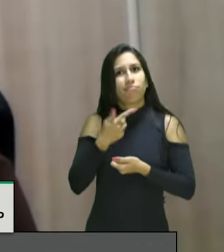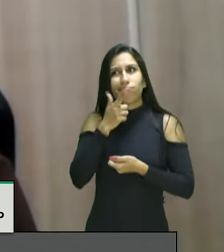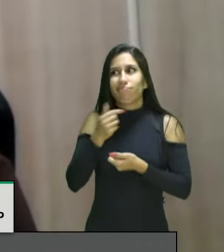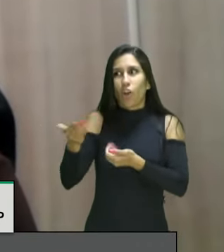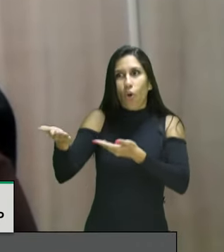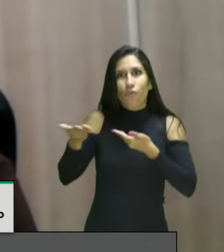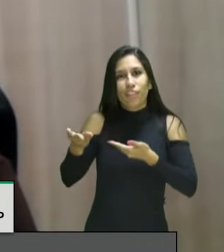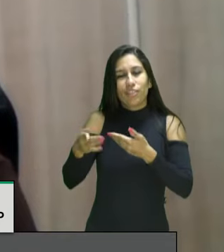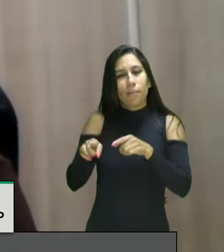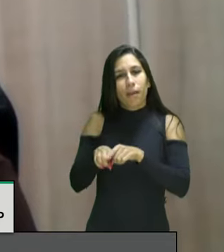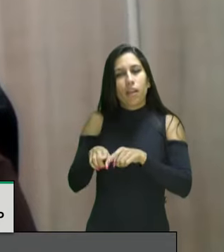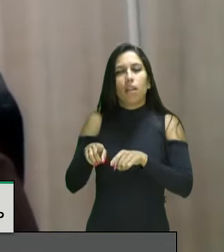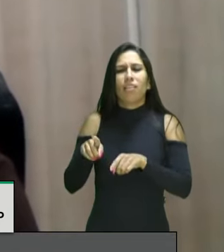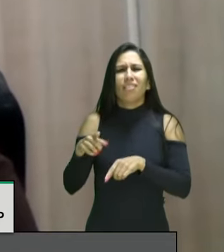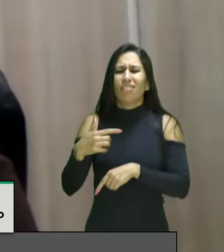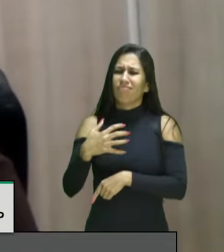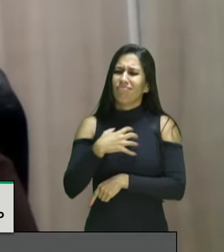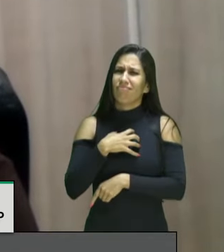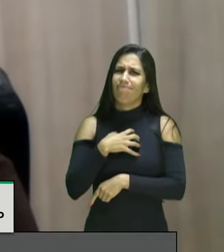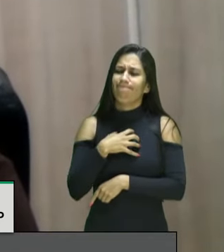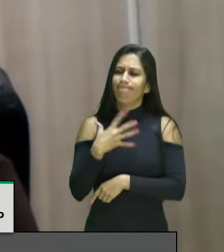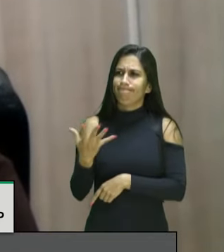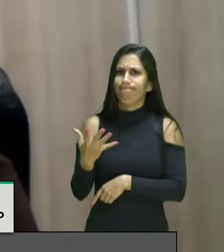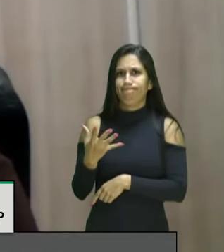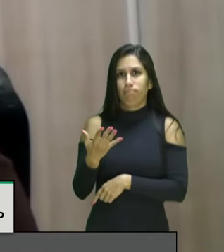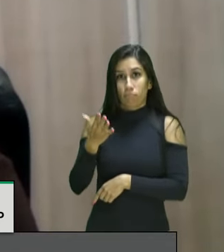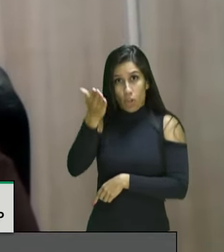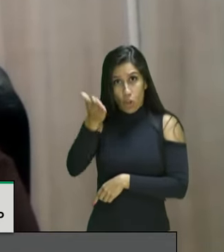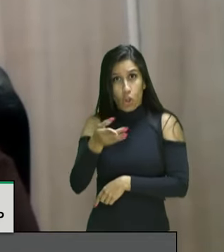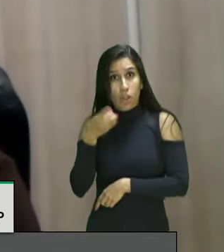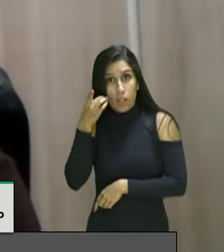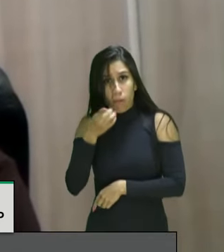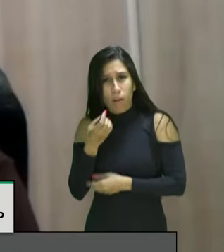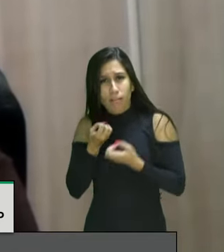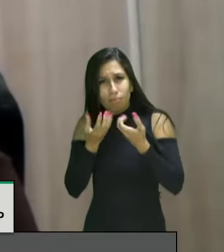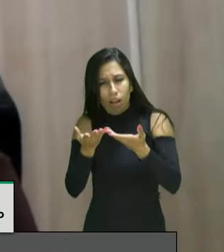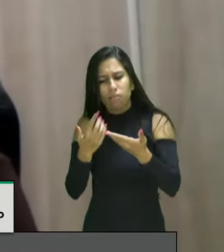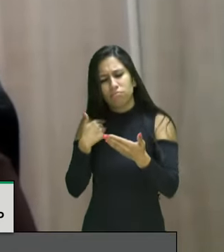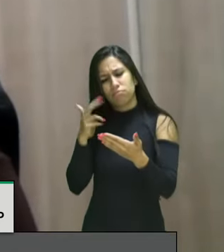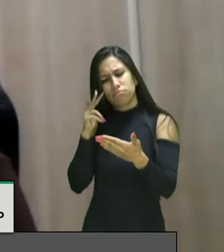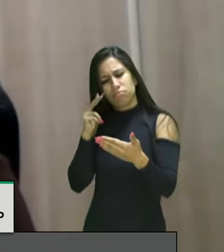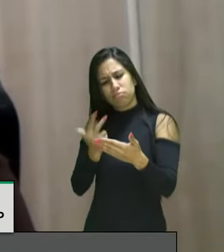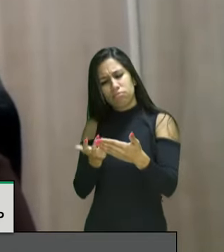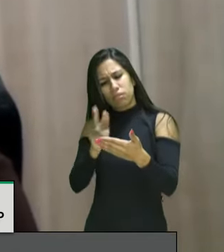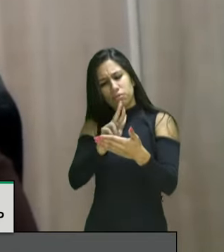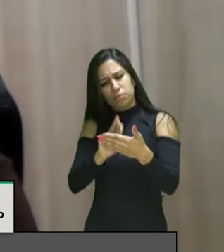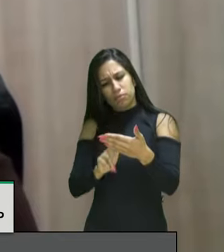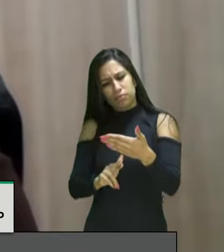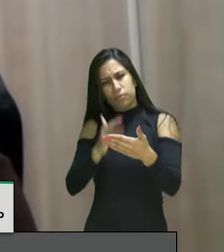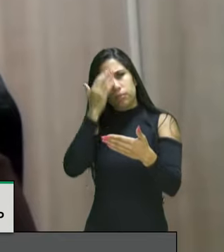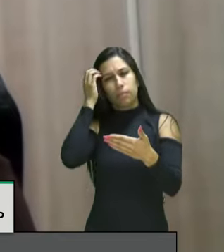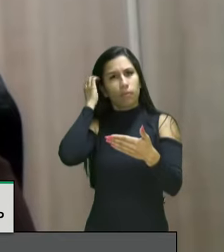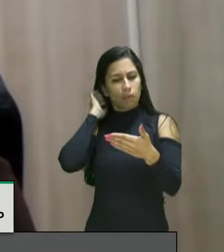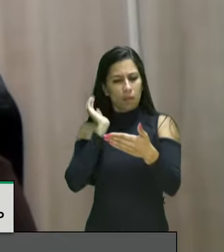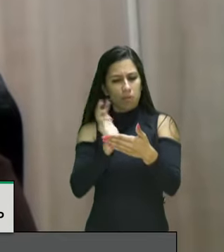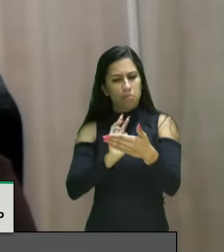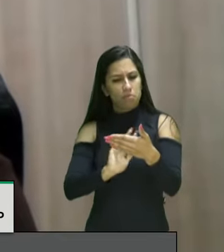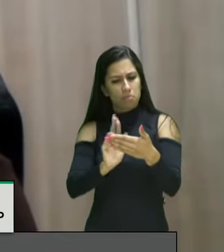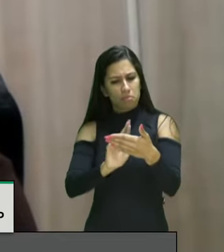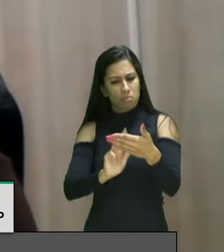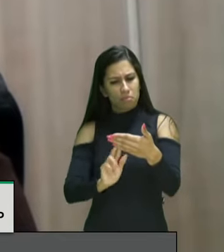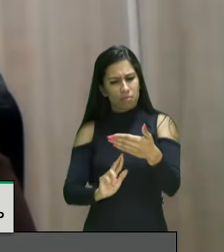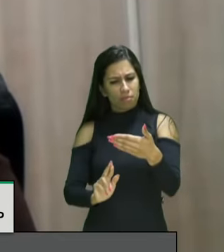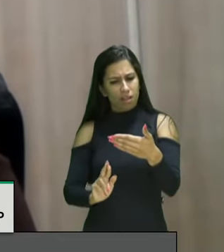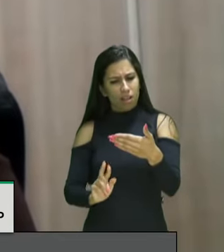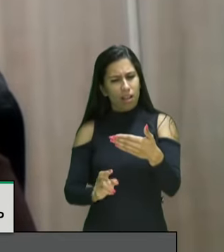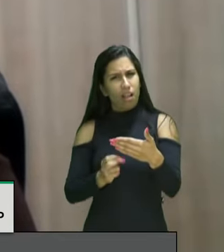sensação que eu tive deputado e demais colegas aqui dessa mesa é que o relatório desenha em números e fundado em uma